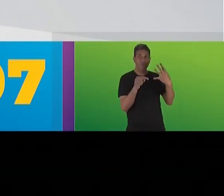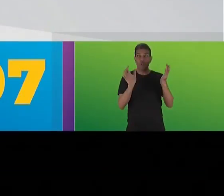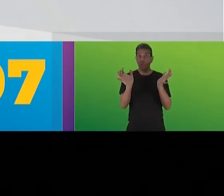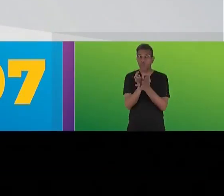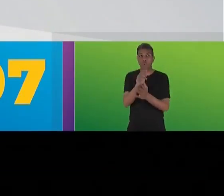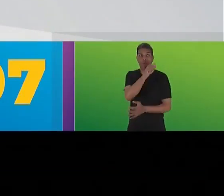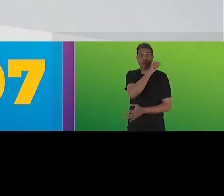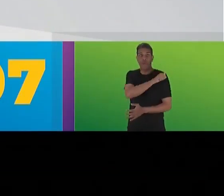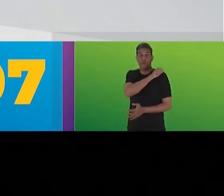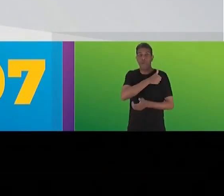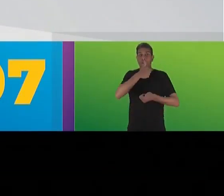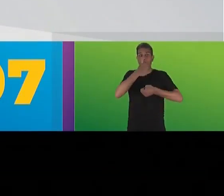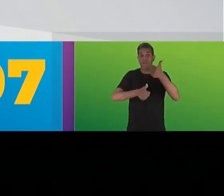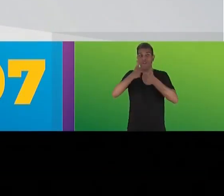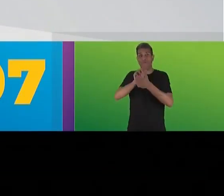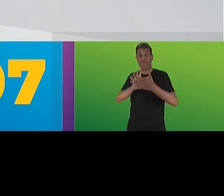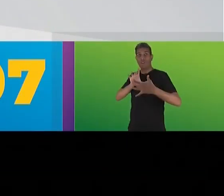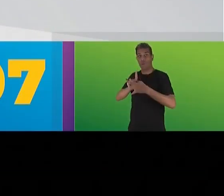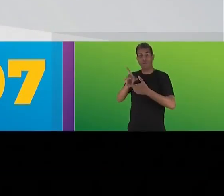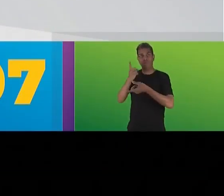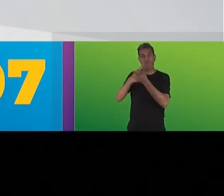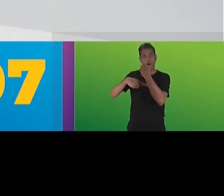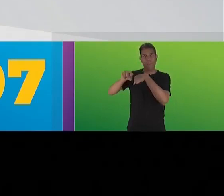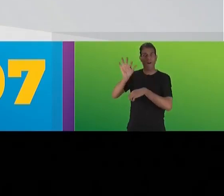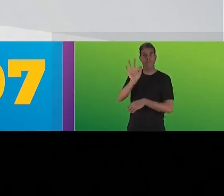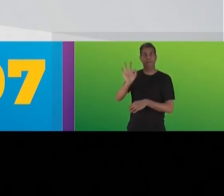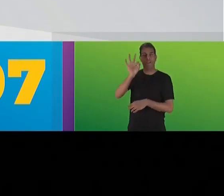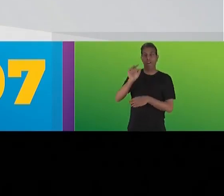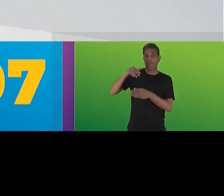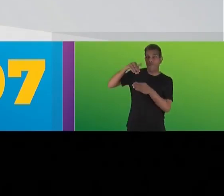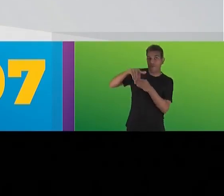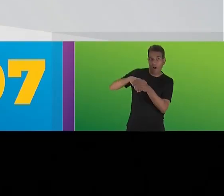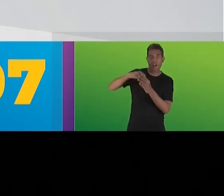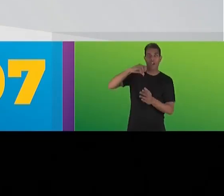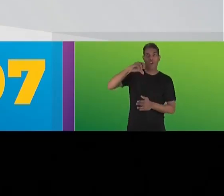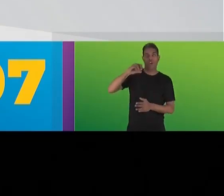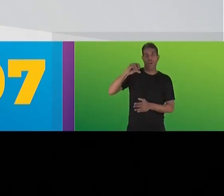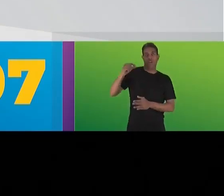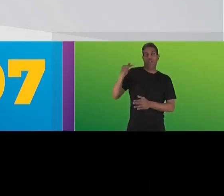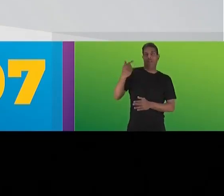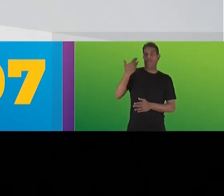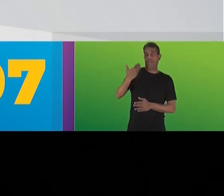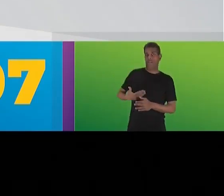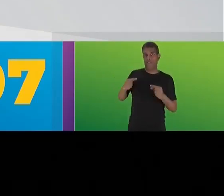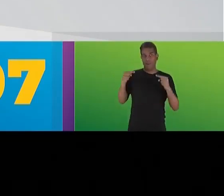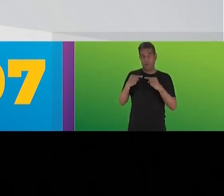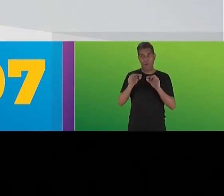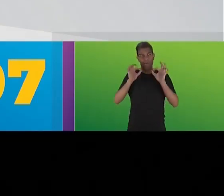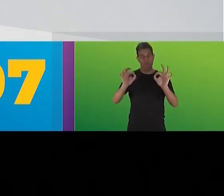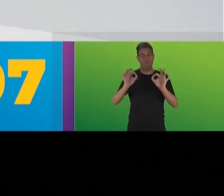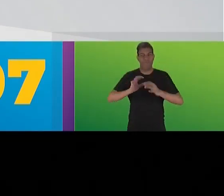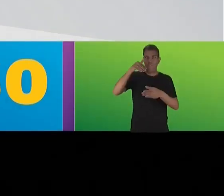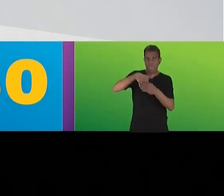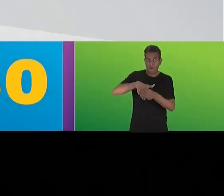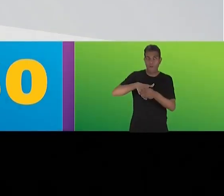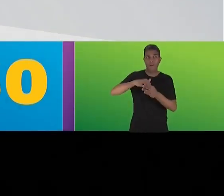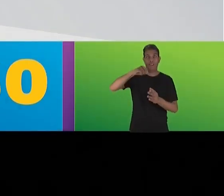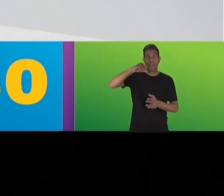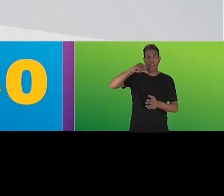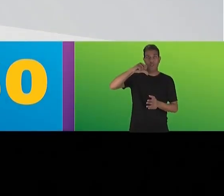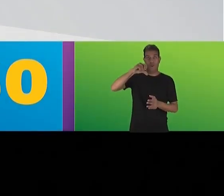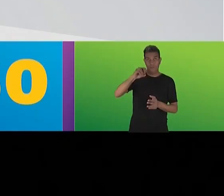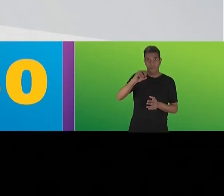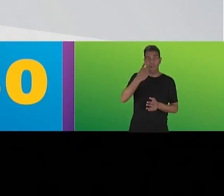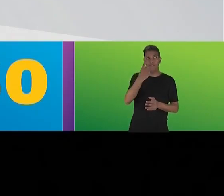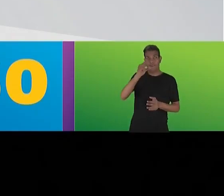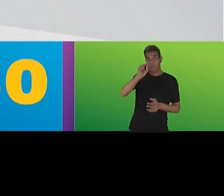Agora chegou a hora de lutar com vocês como um federal. Vote no Papai Joel, 9007. Para Federal,